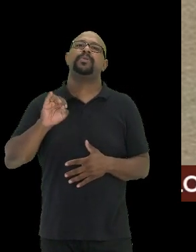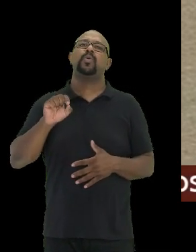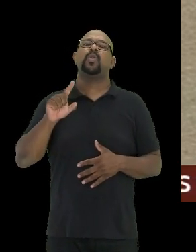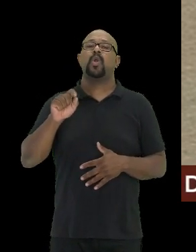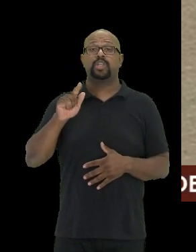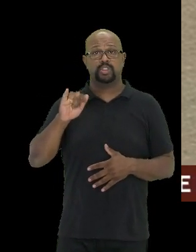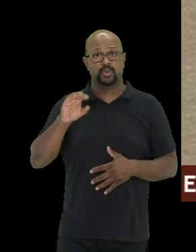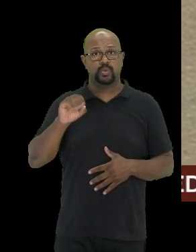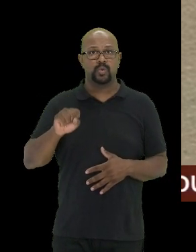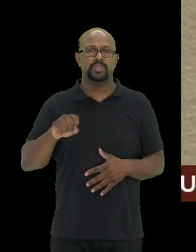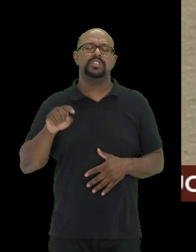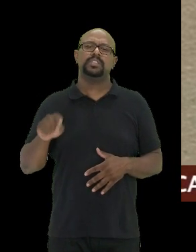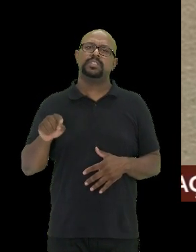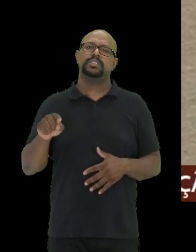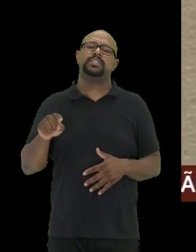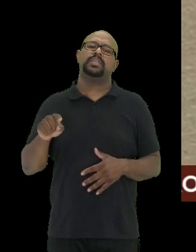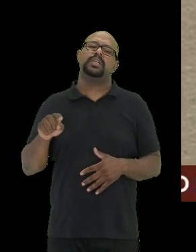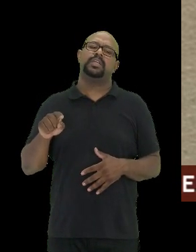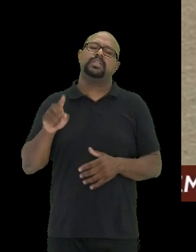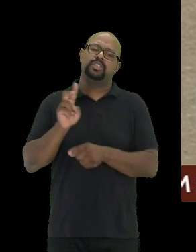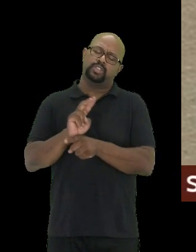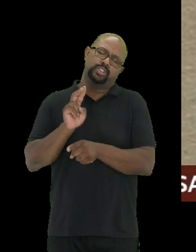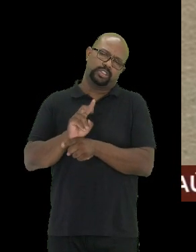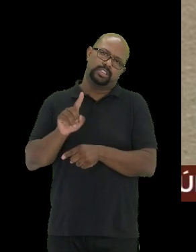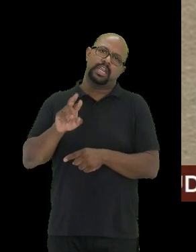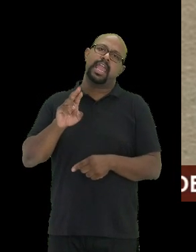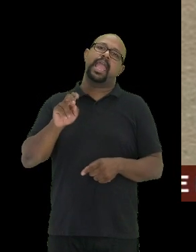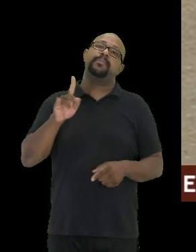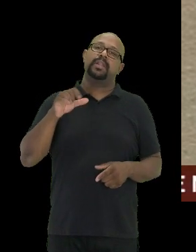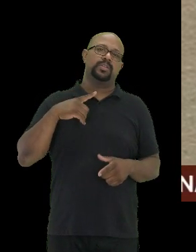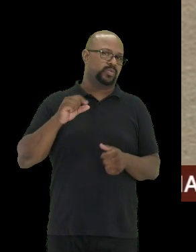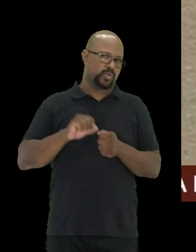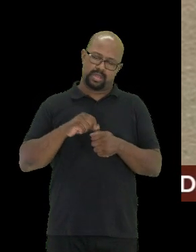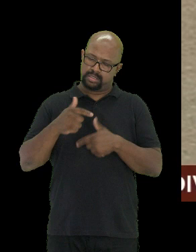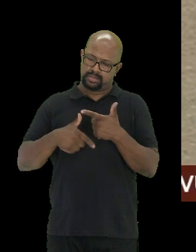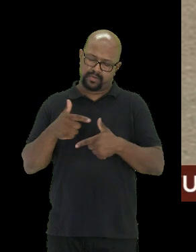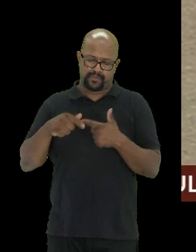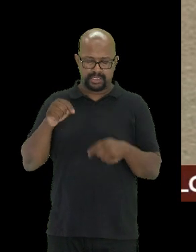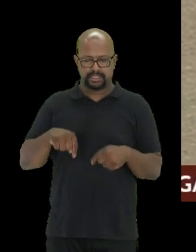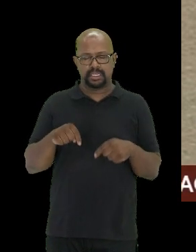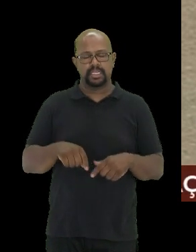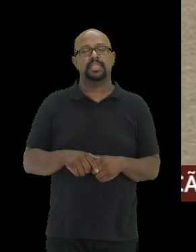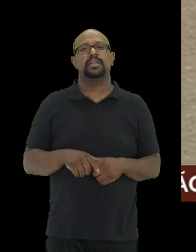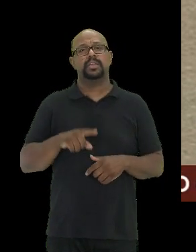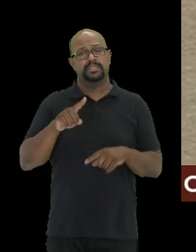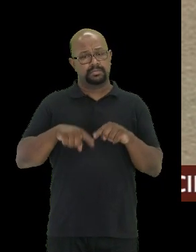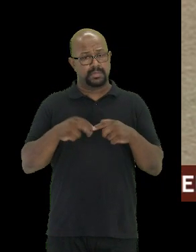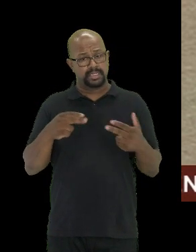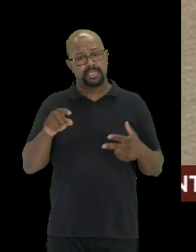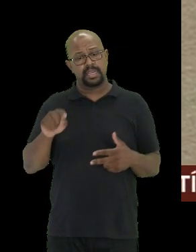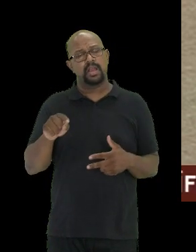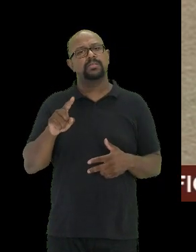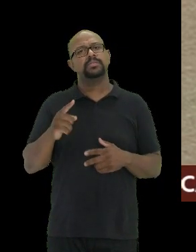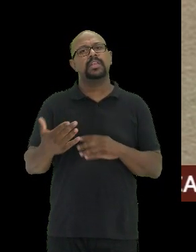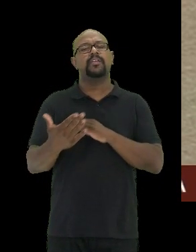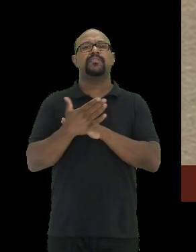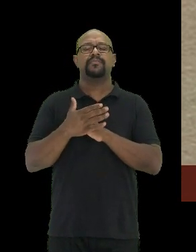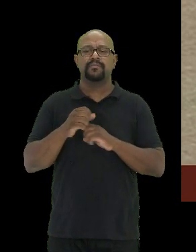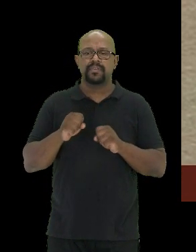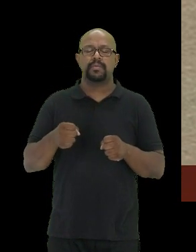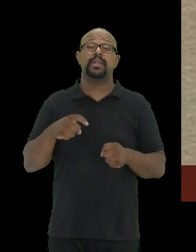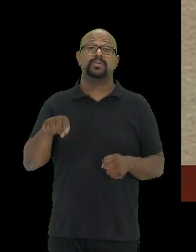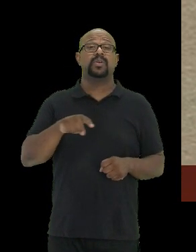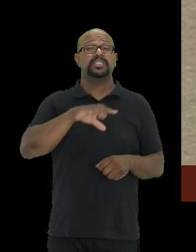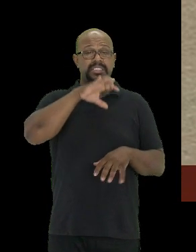e de réplicas, que são todas produzidas aqui, então esse material serve de ferramenta, aliás,